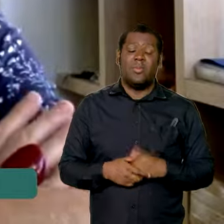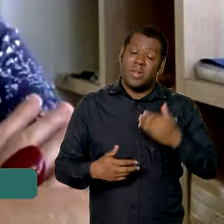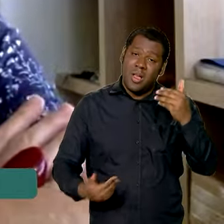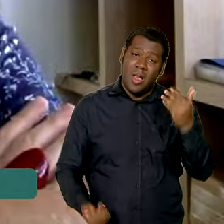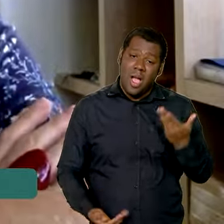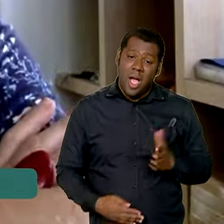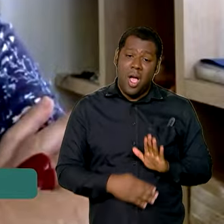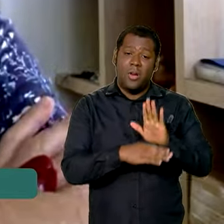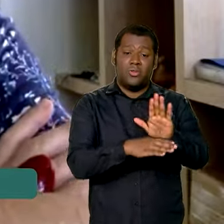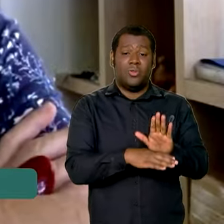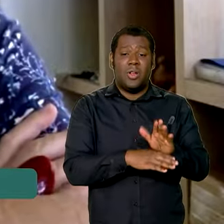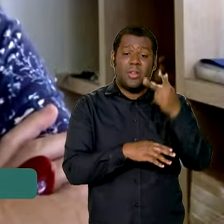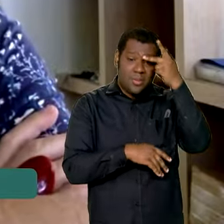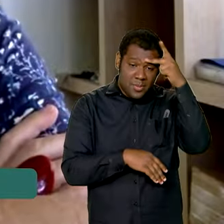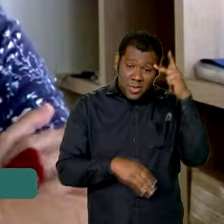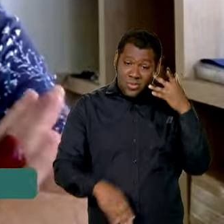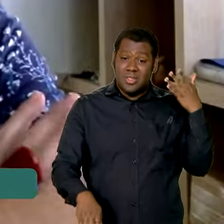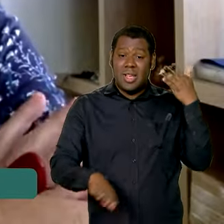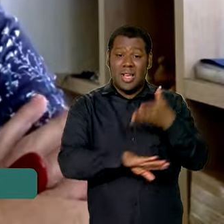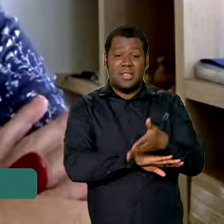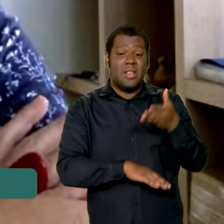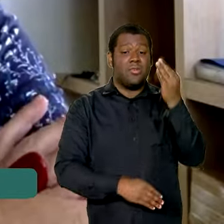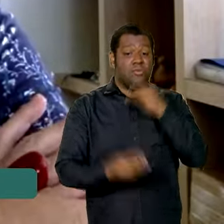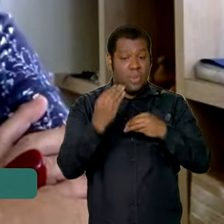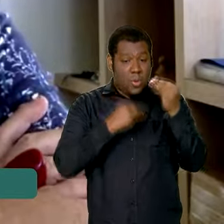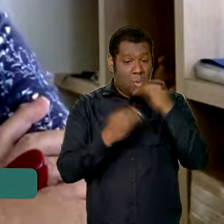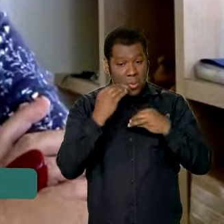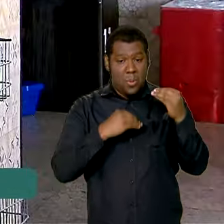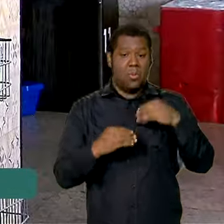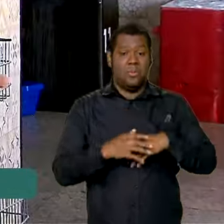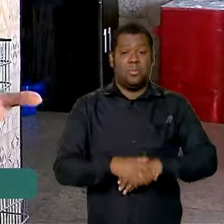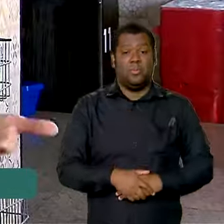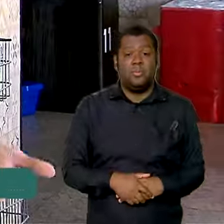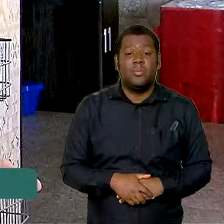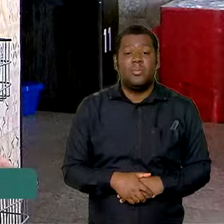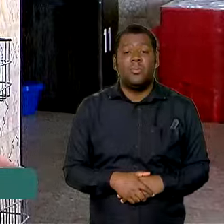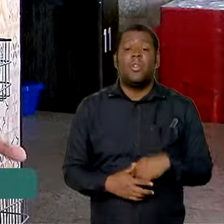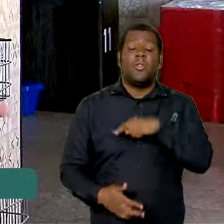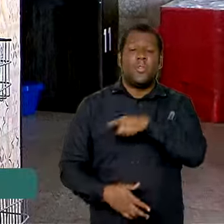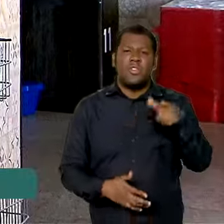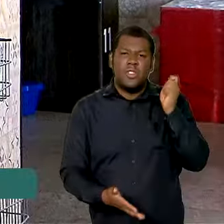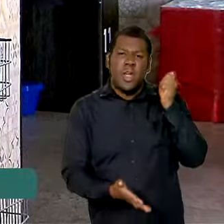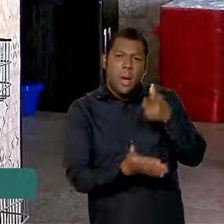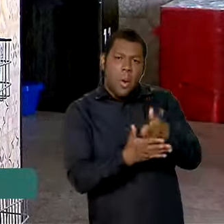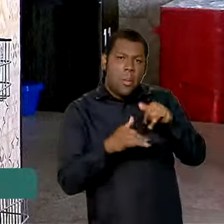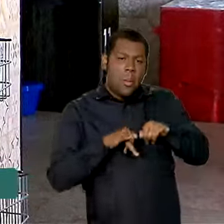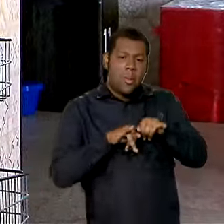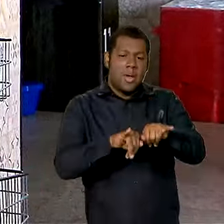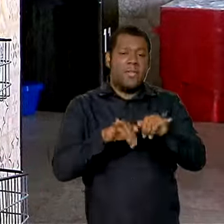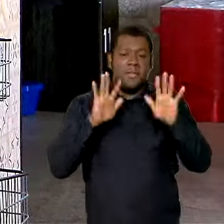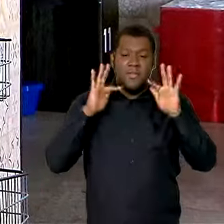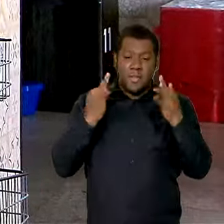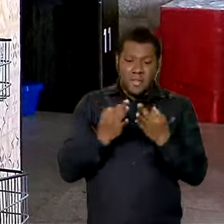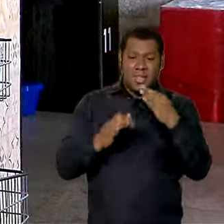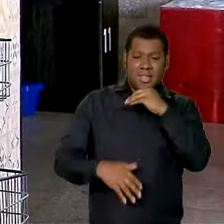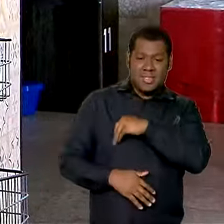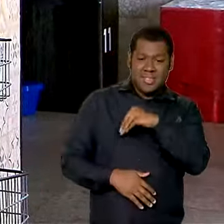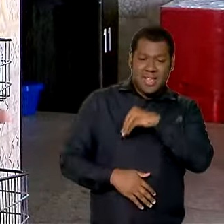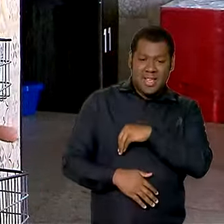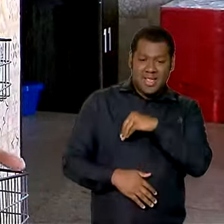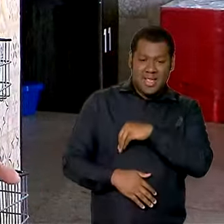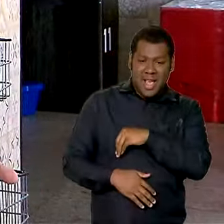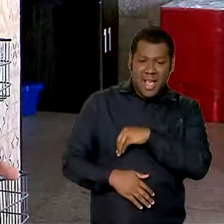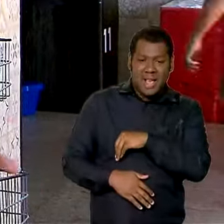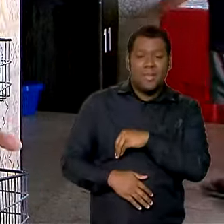para que eles, de fato, sejam produtos acessíveis para todas as pessoas. Ao fazer as compras, as famílias com renda mensal de até